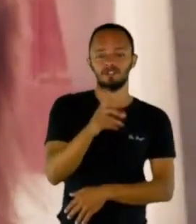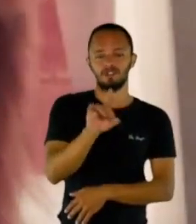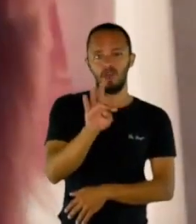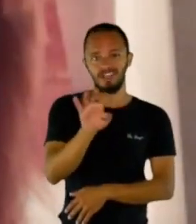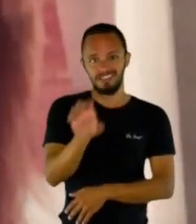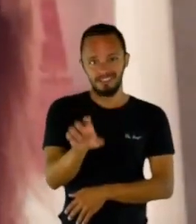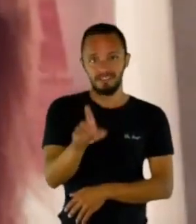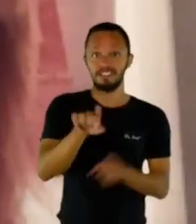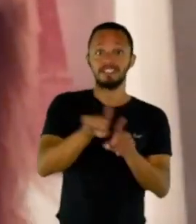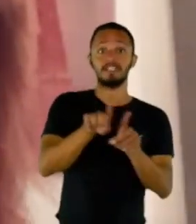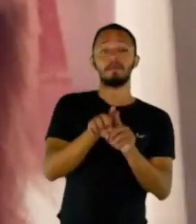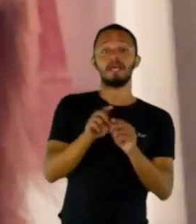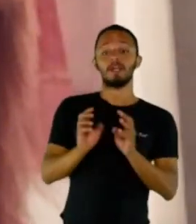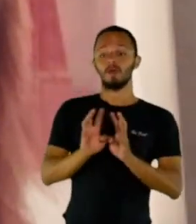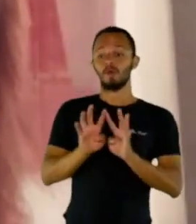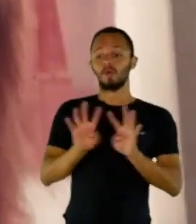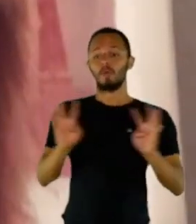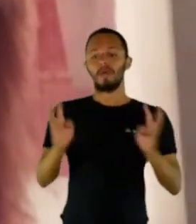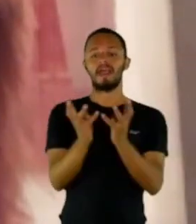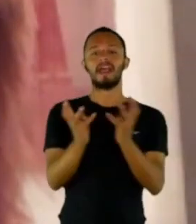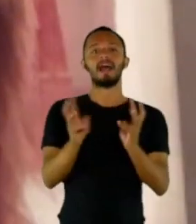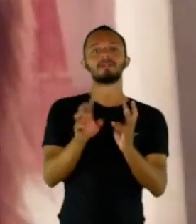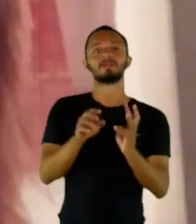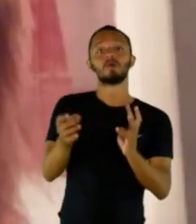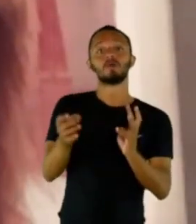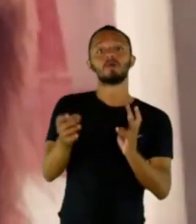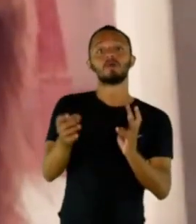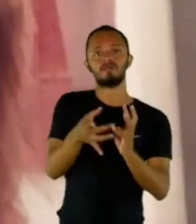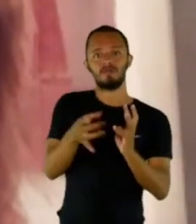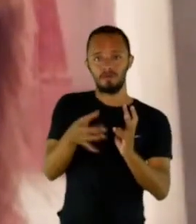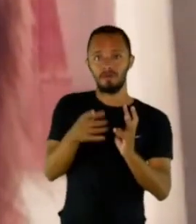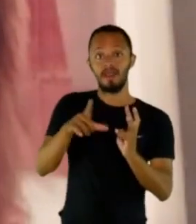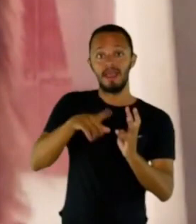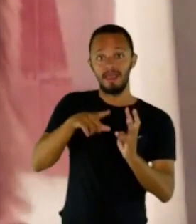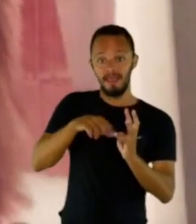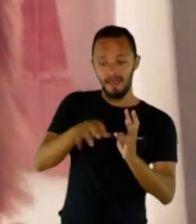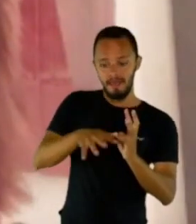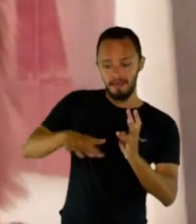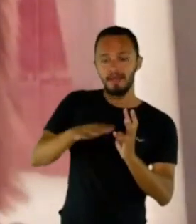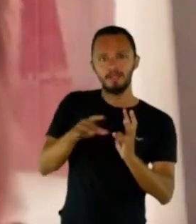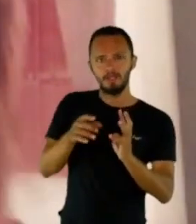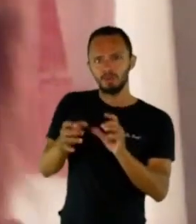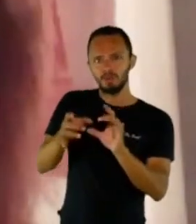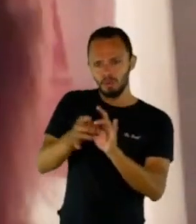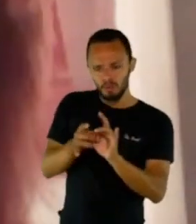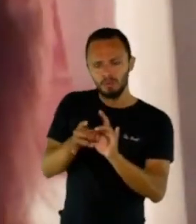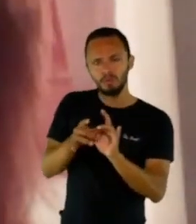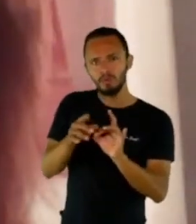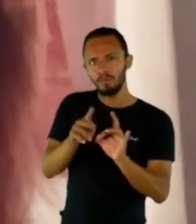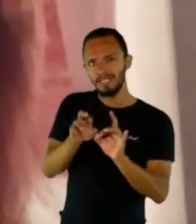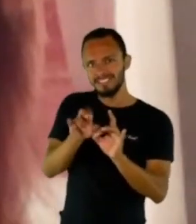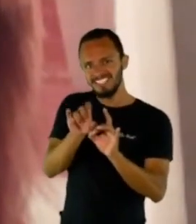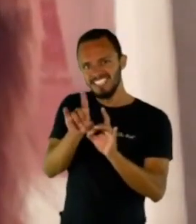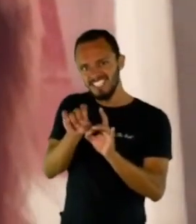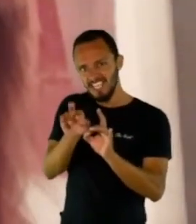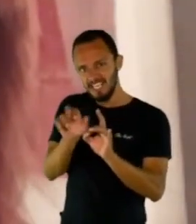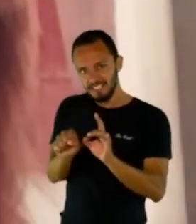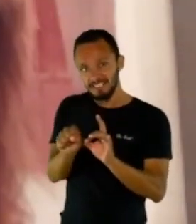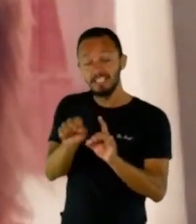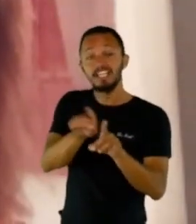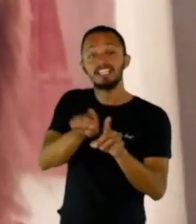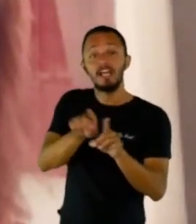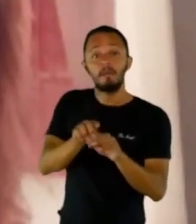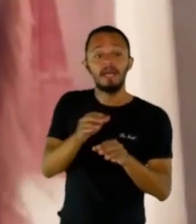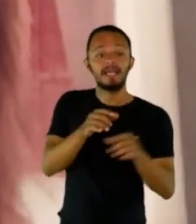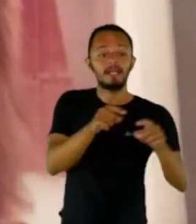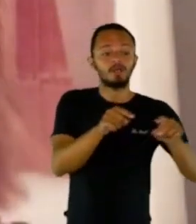Novo, que é a loja do projeto lá nesse Teu João Pinto, junto com as Teu Diárias. E tem também no Salão do Ramiro, que é o meu parceiro